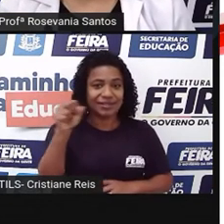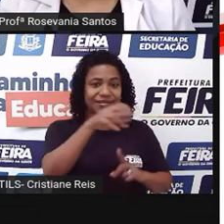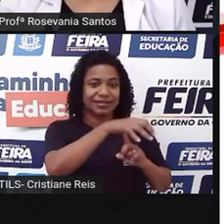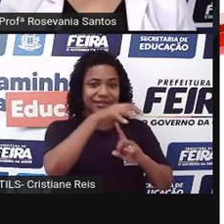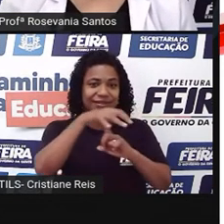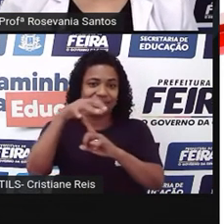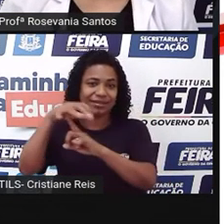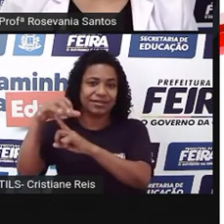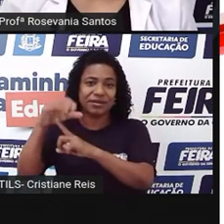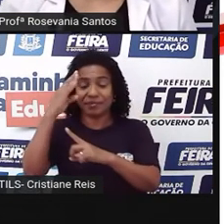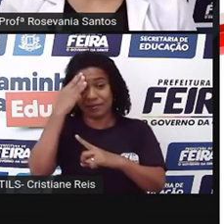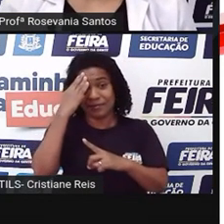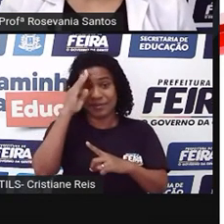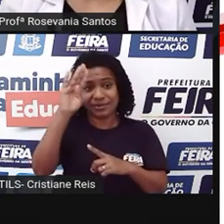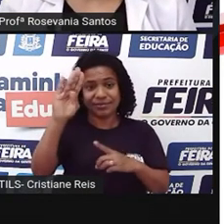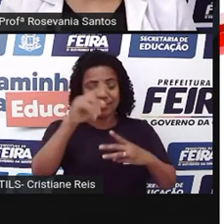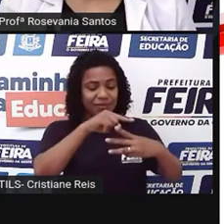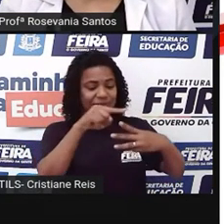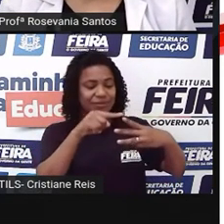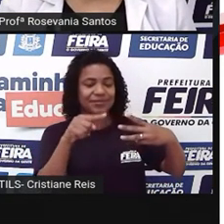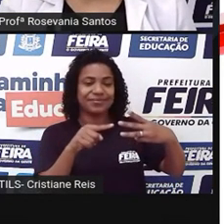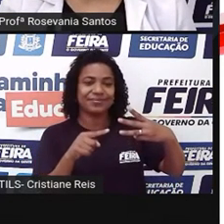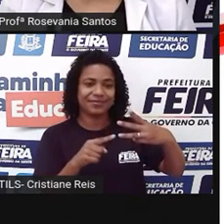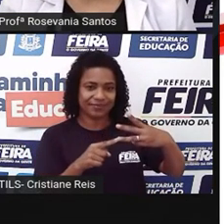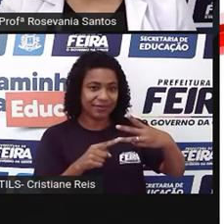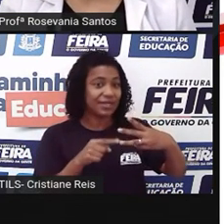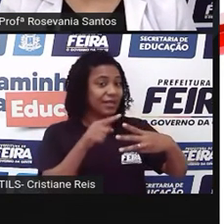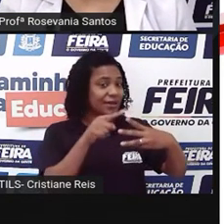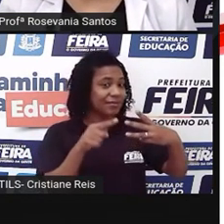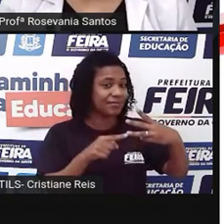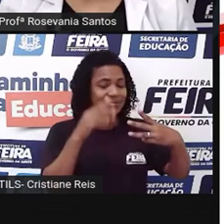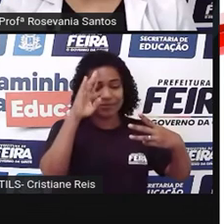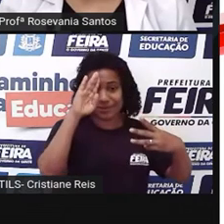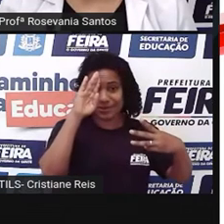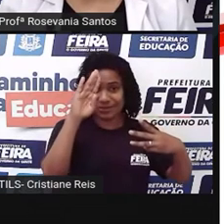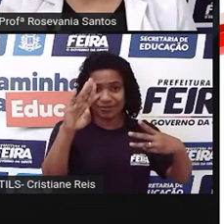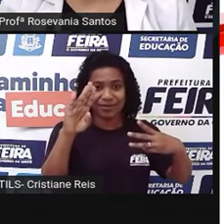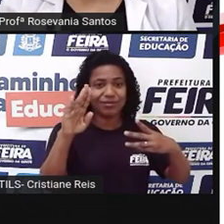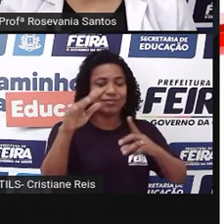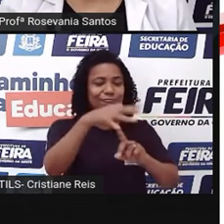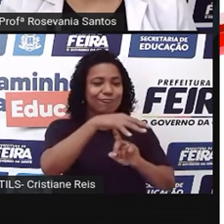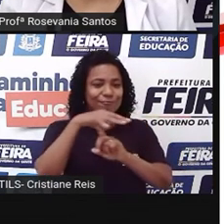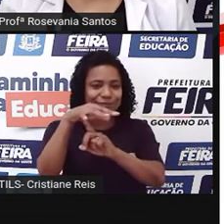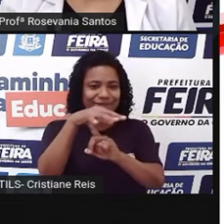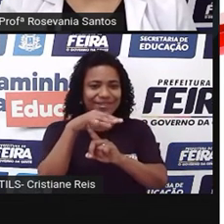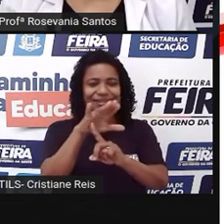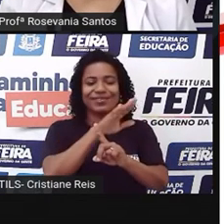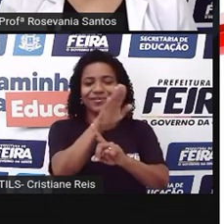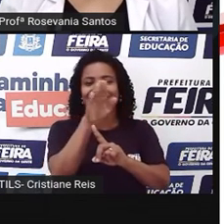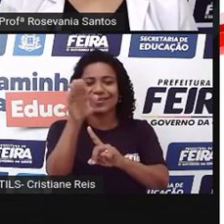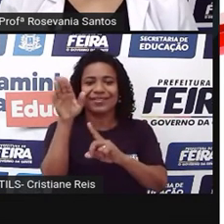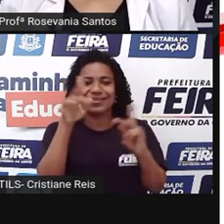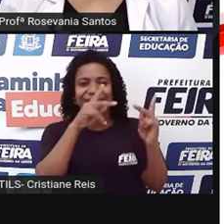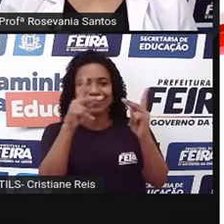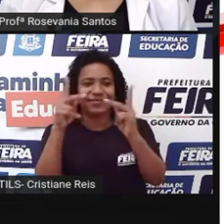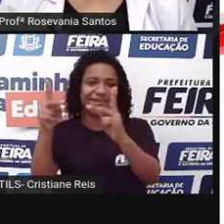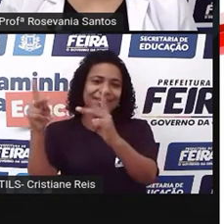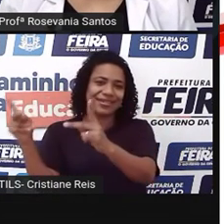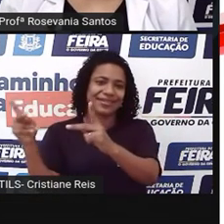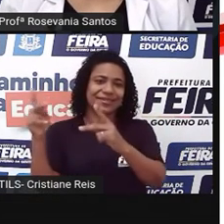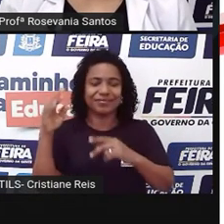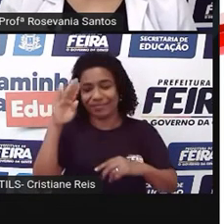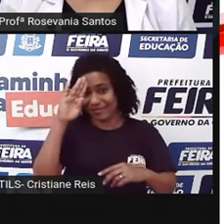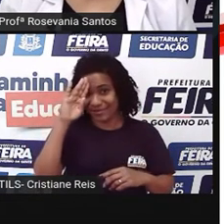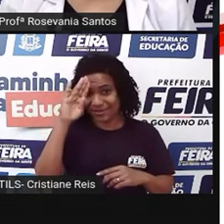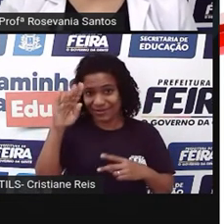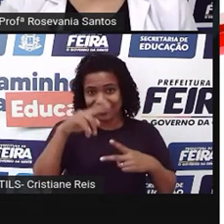livres que chamam bastante atenção da gente, né? Que é o local que a gente vai mais. as, não bora dizer assim,